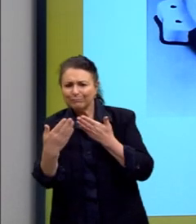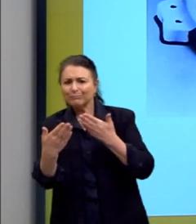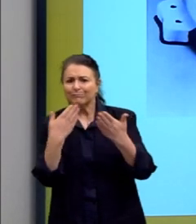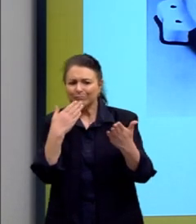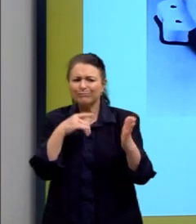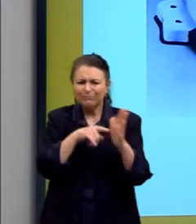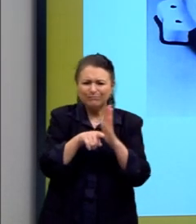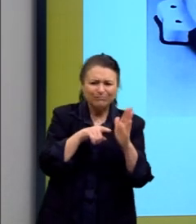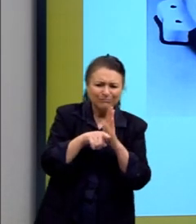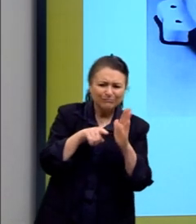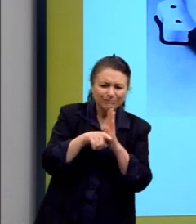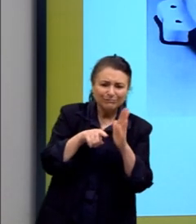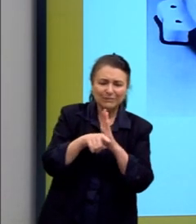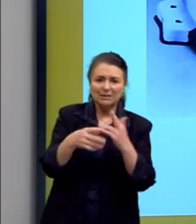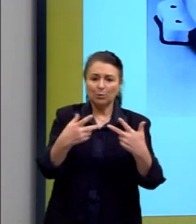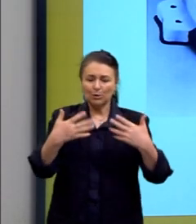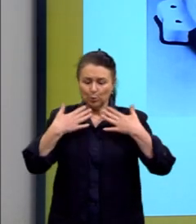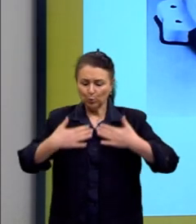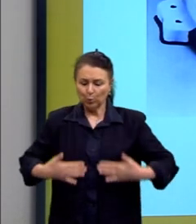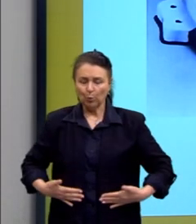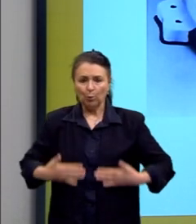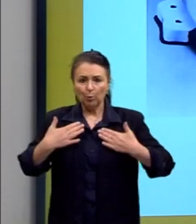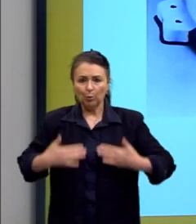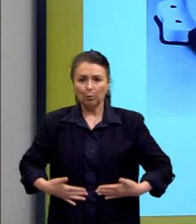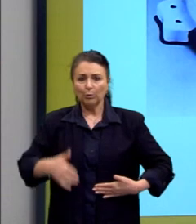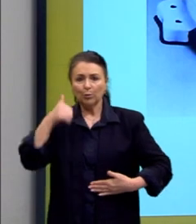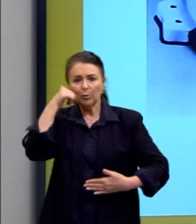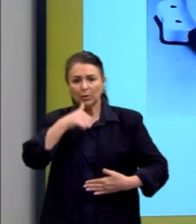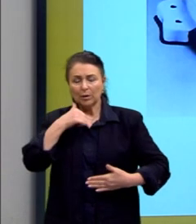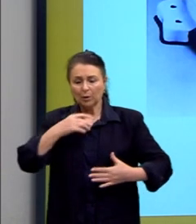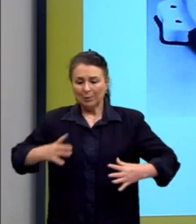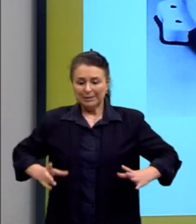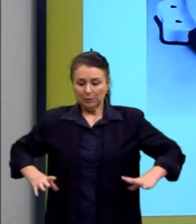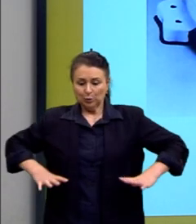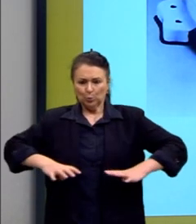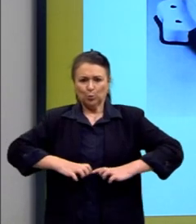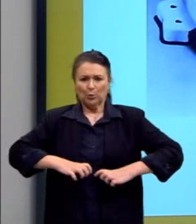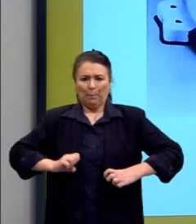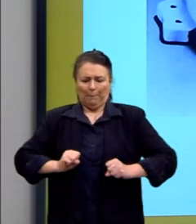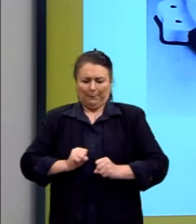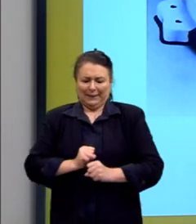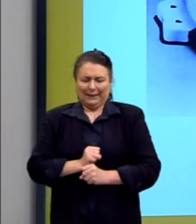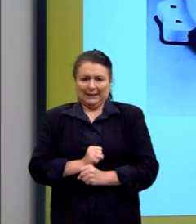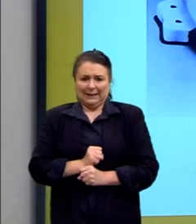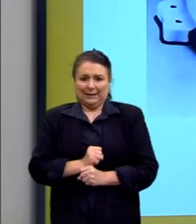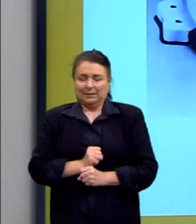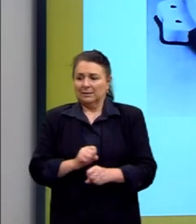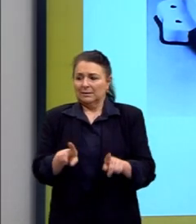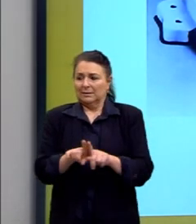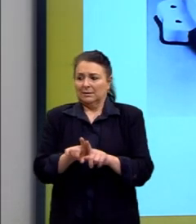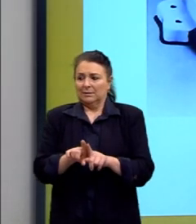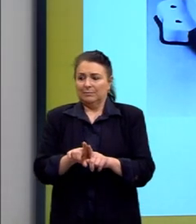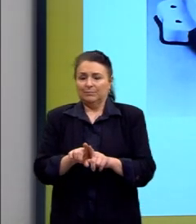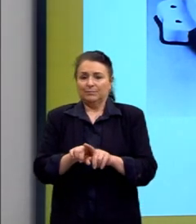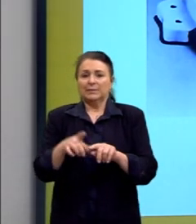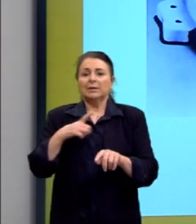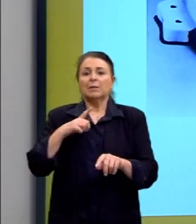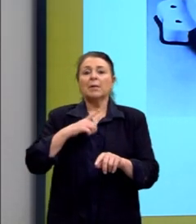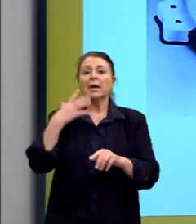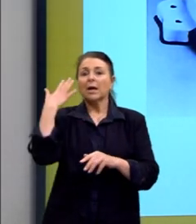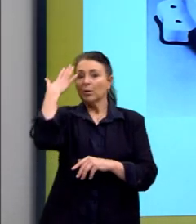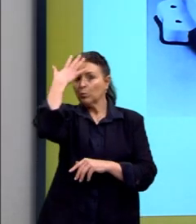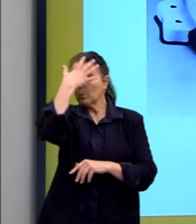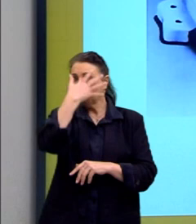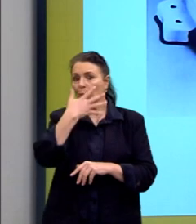femininos. Tem ali uma cintura apertada por espartilho. Imagens de rostos também